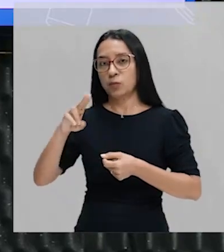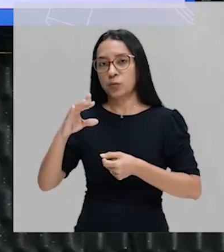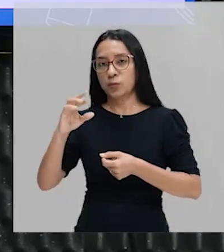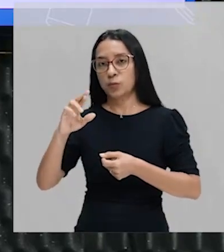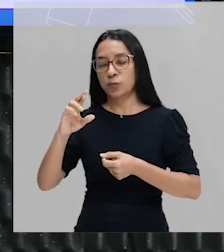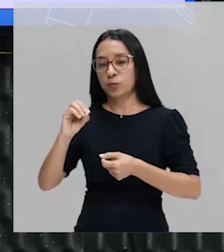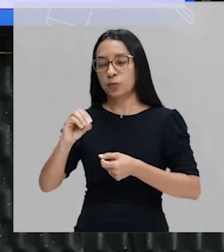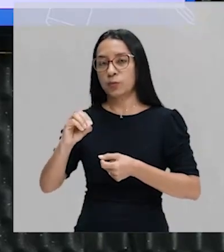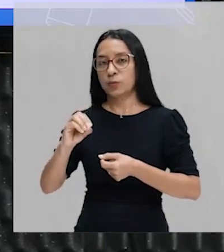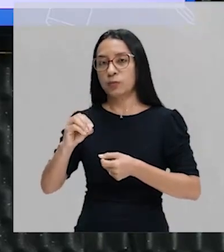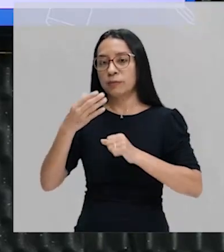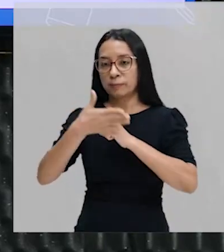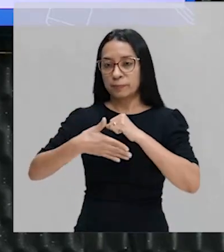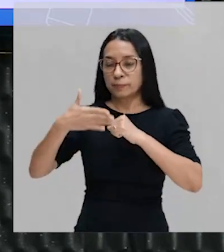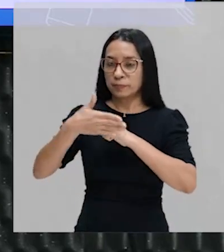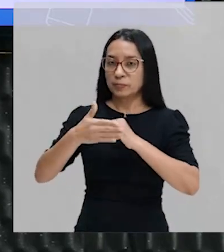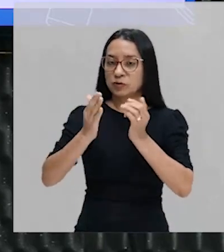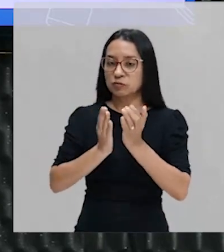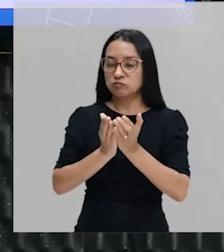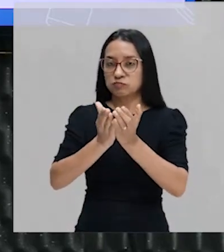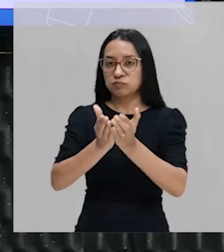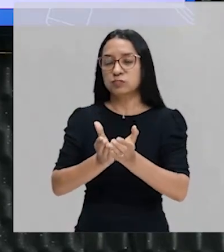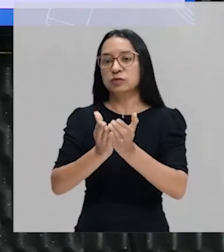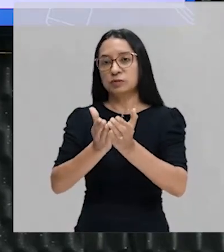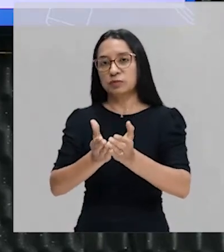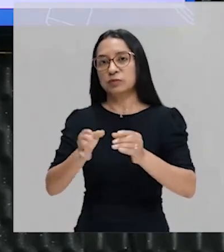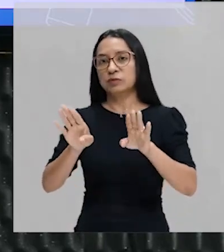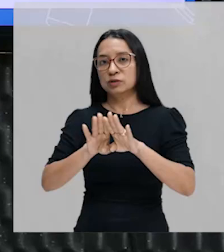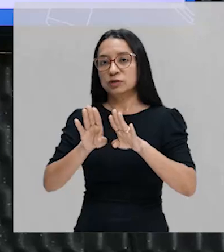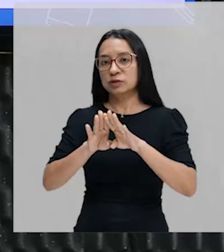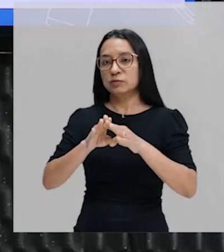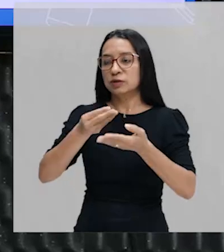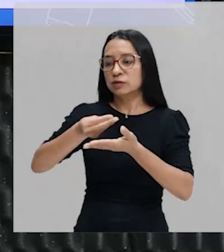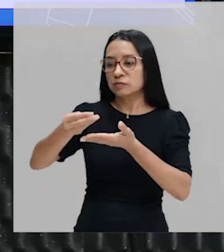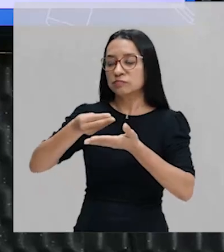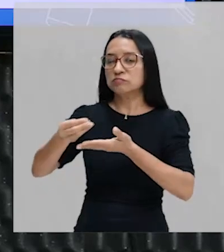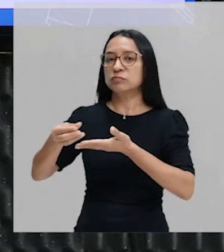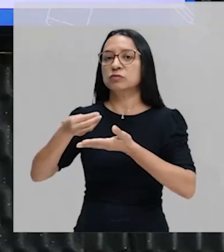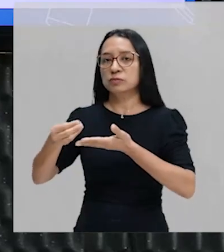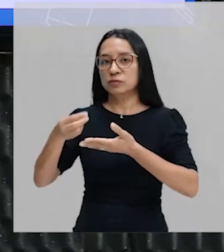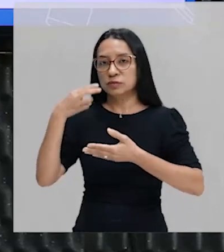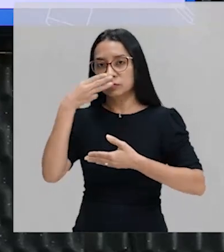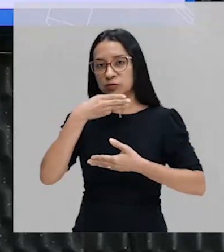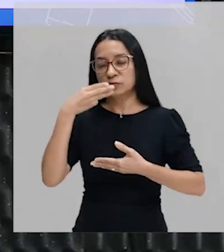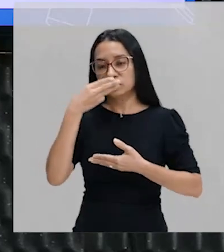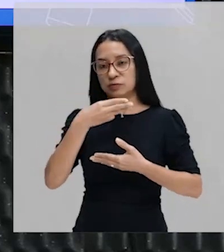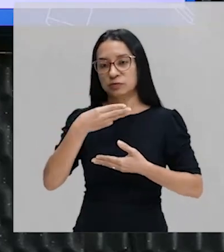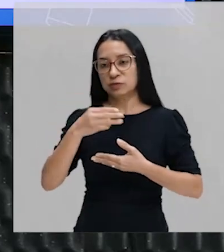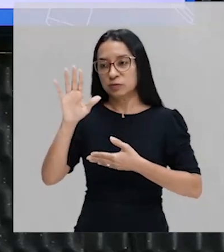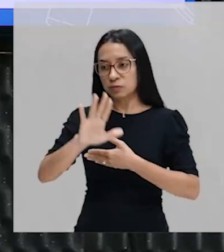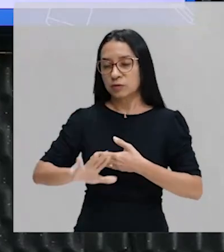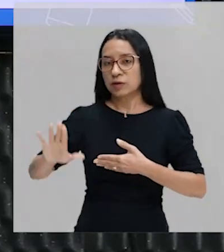basicamente do transporte e o setor da distribuição do açúcar no mercado europeu. Então, esses dois